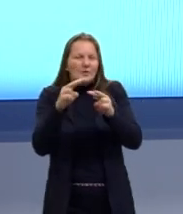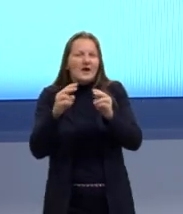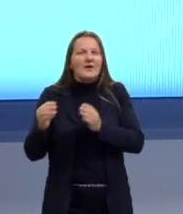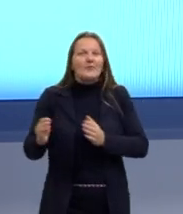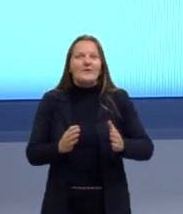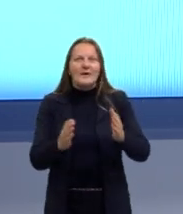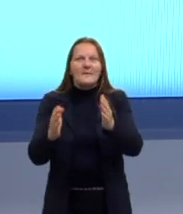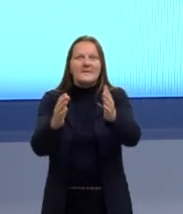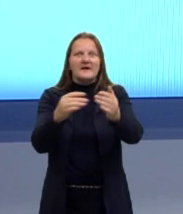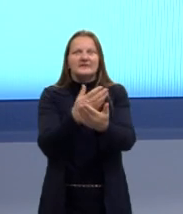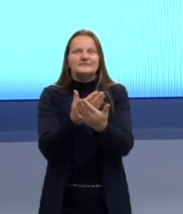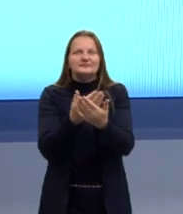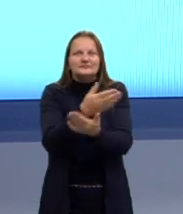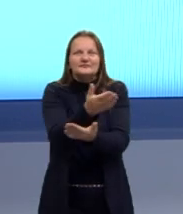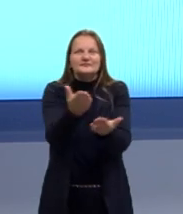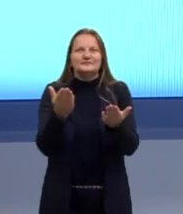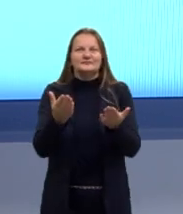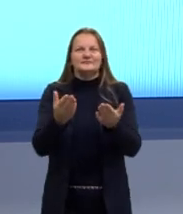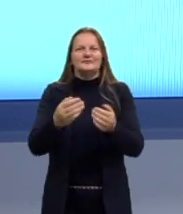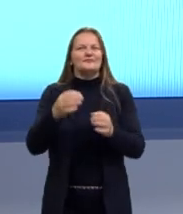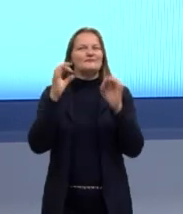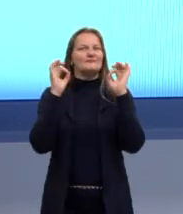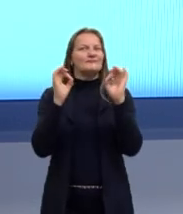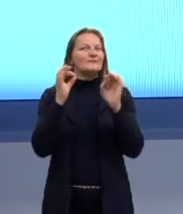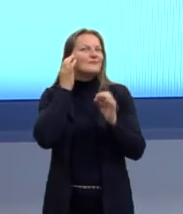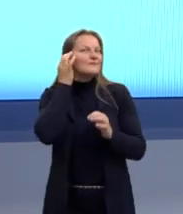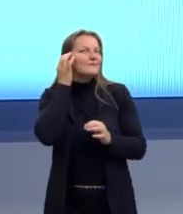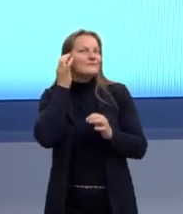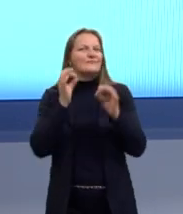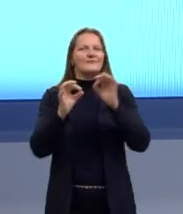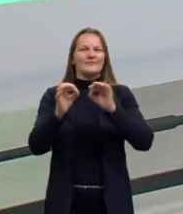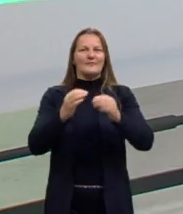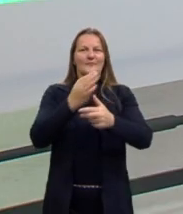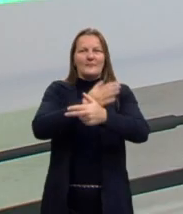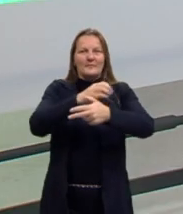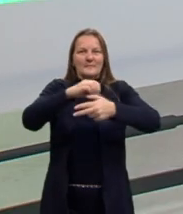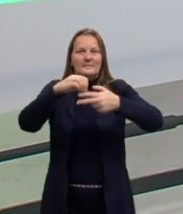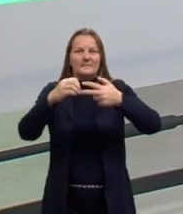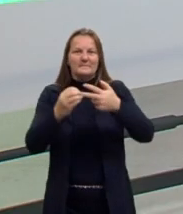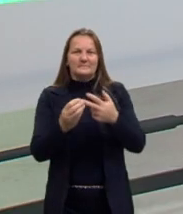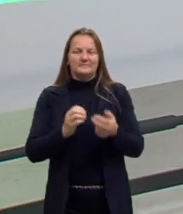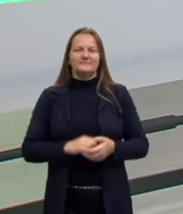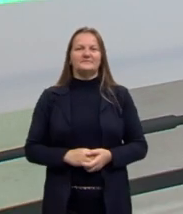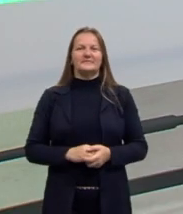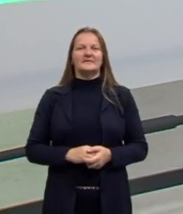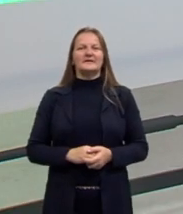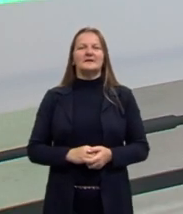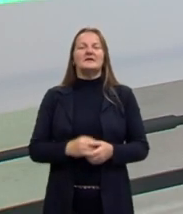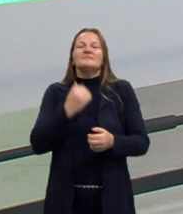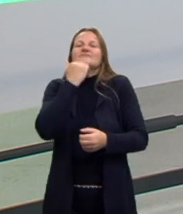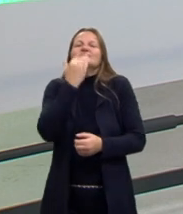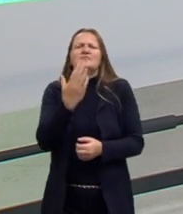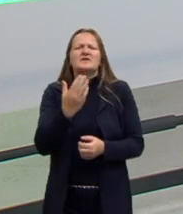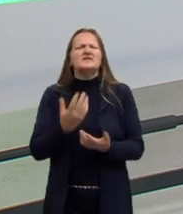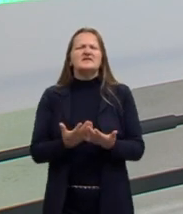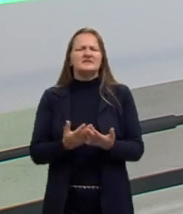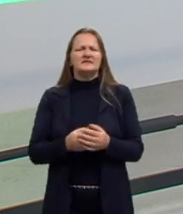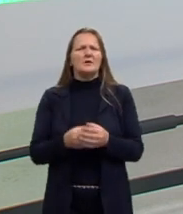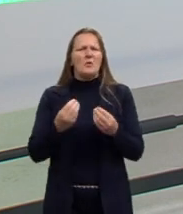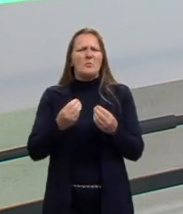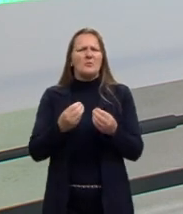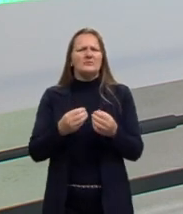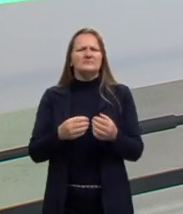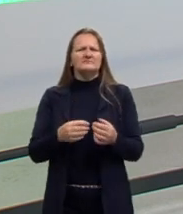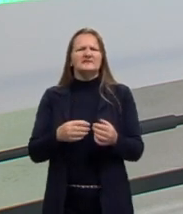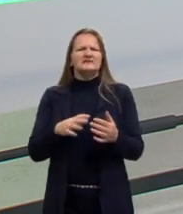caminhada de vocês nesse projeto maravilhoso que é o nosso pré-ENEM. Muito bem, não adianta bater em Ponta de Faca. Vamos ver sobre o que